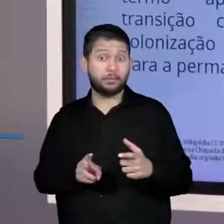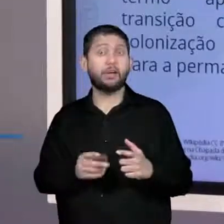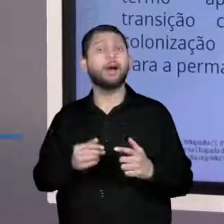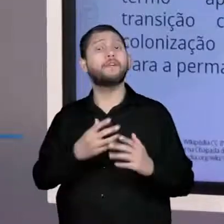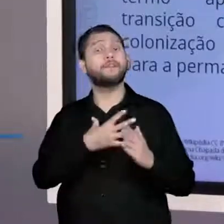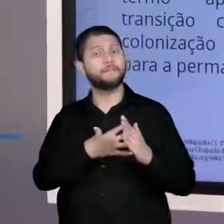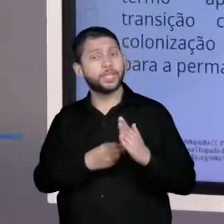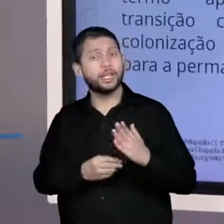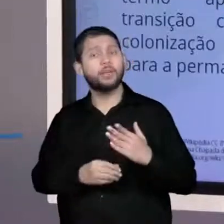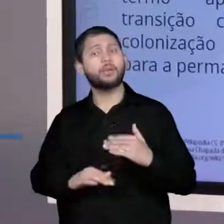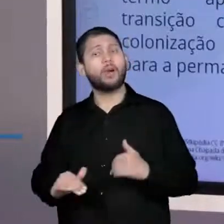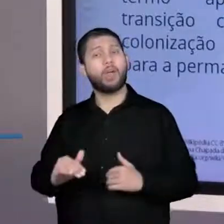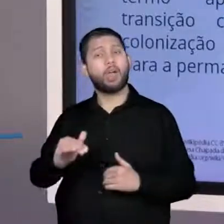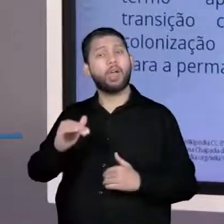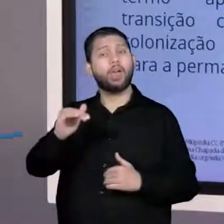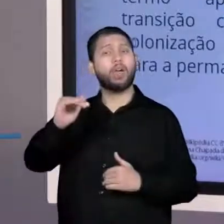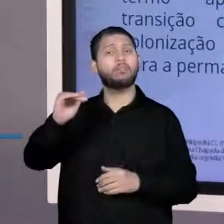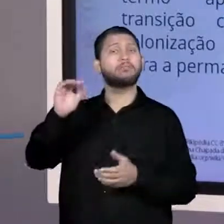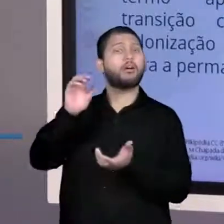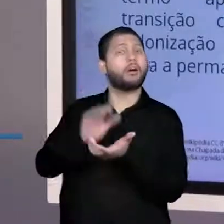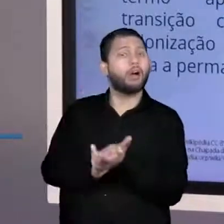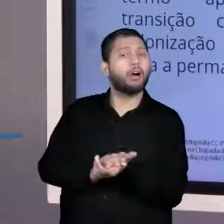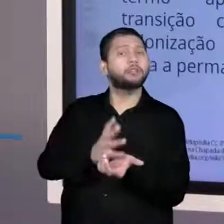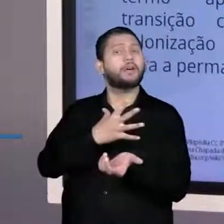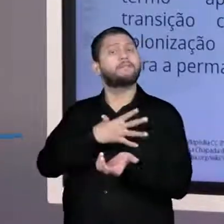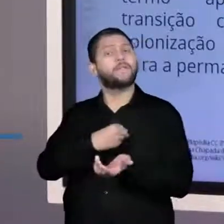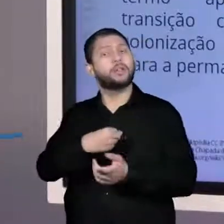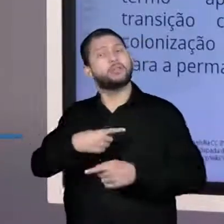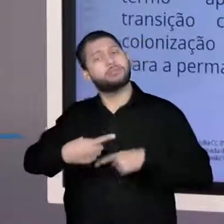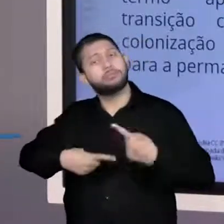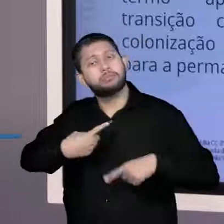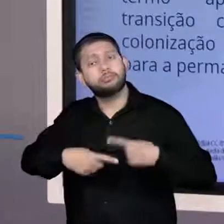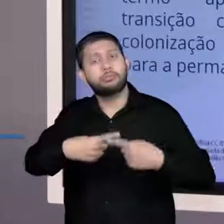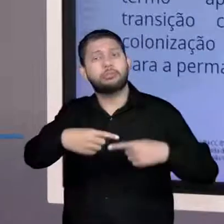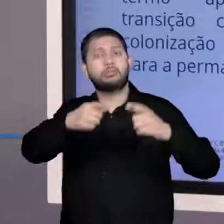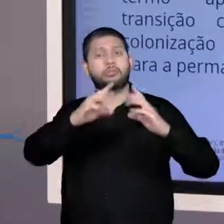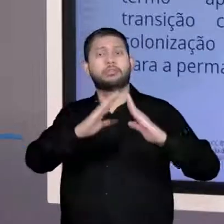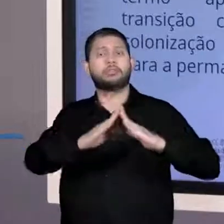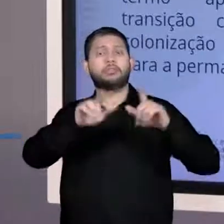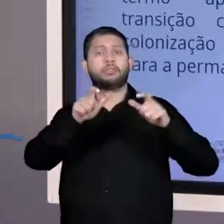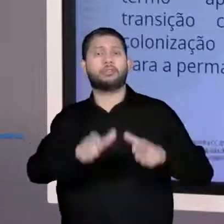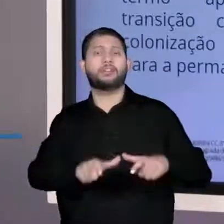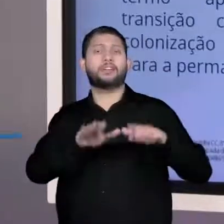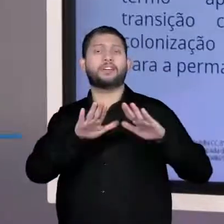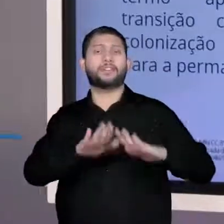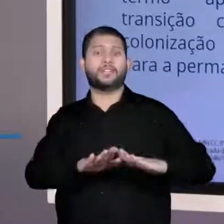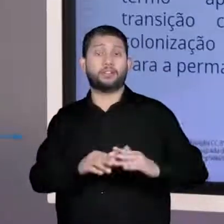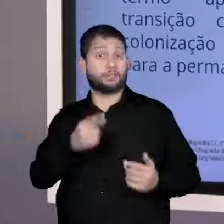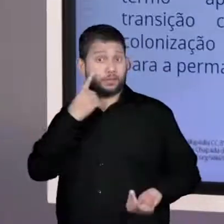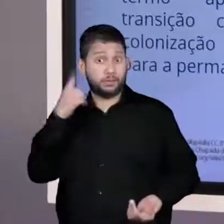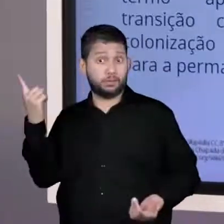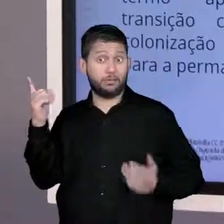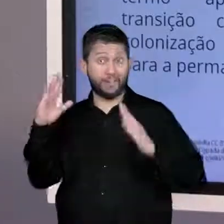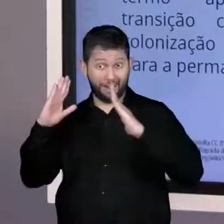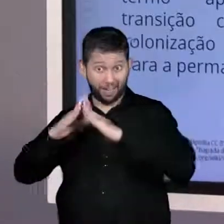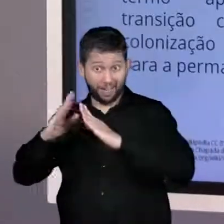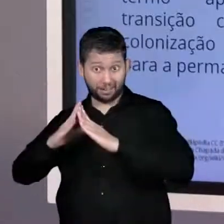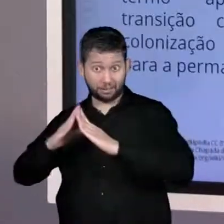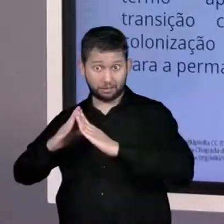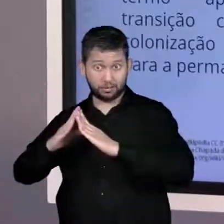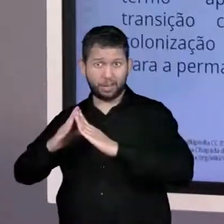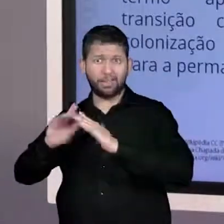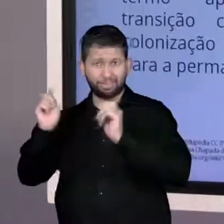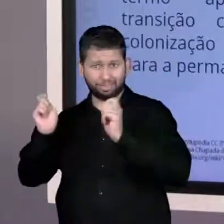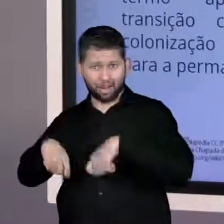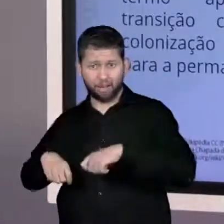fixa em um lugar só. Ou seja, constrói uma moradia fixa. A gente percebeu aí a presença de uma casa de taipa. Ou seja, a pessoa não vai